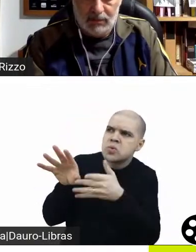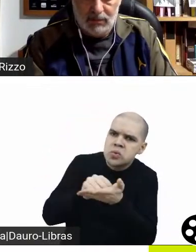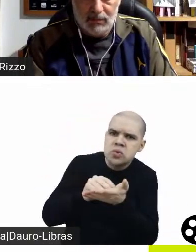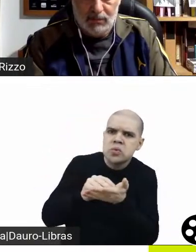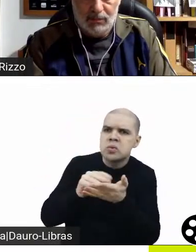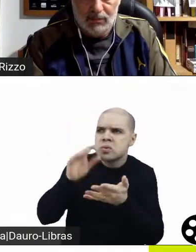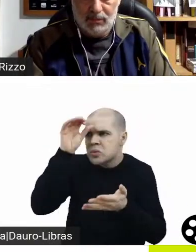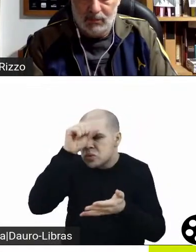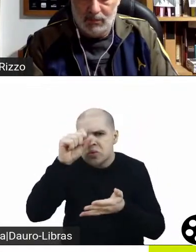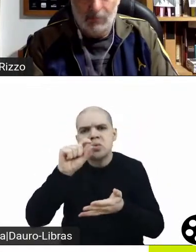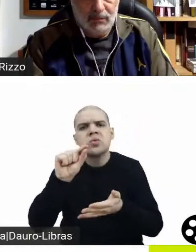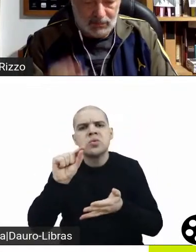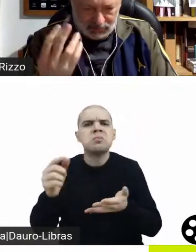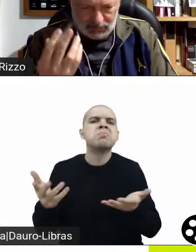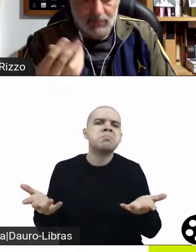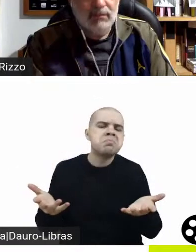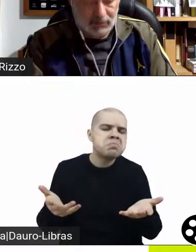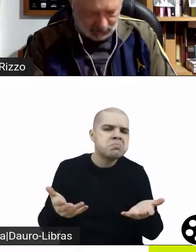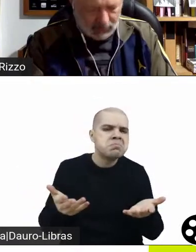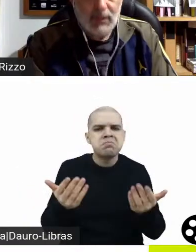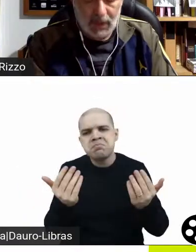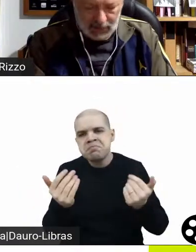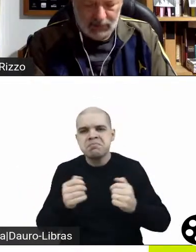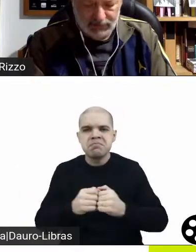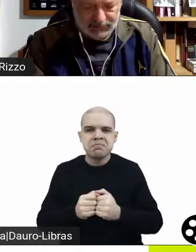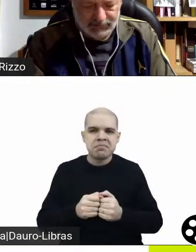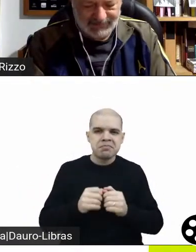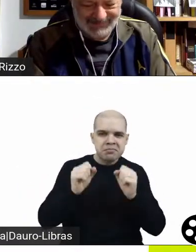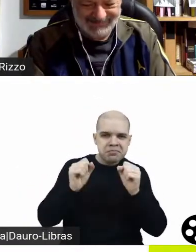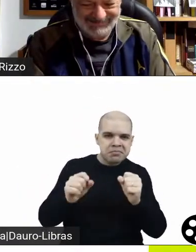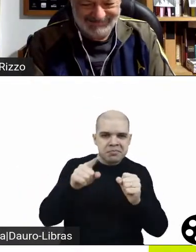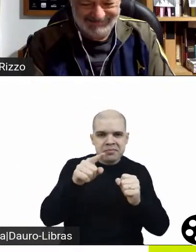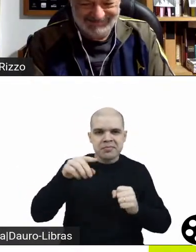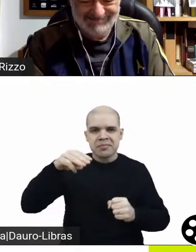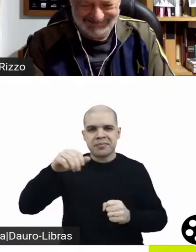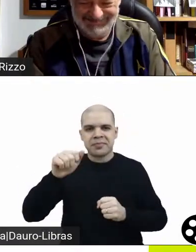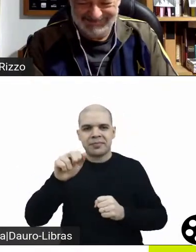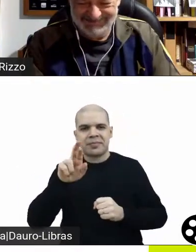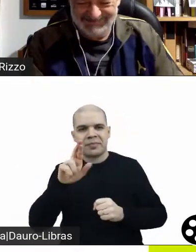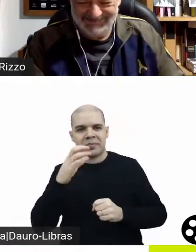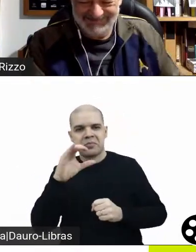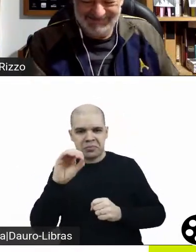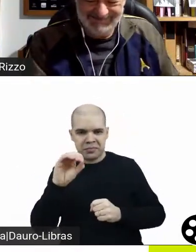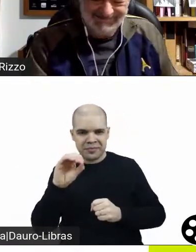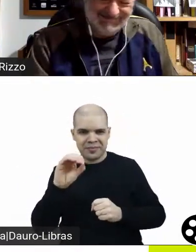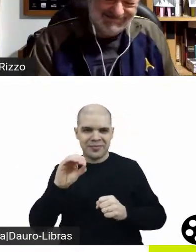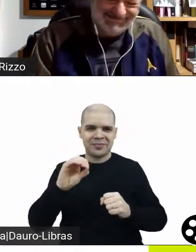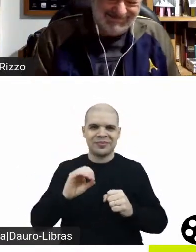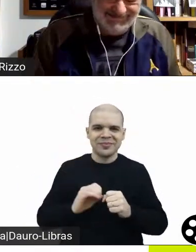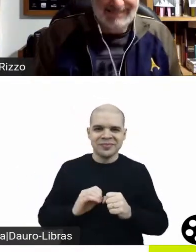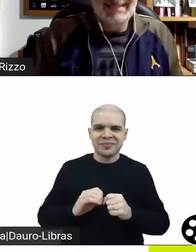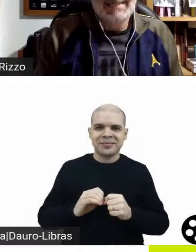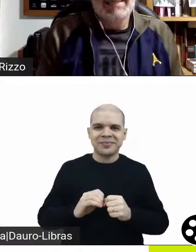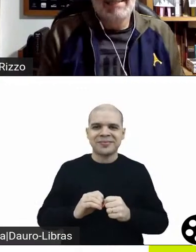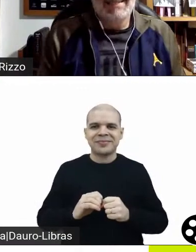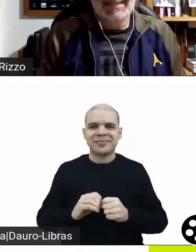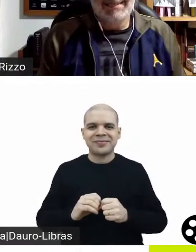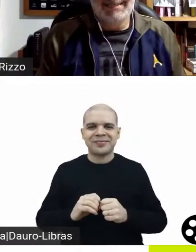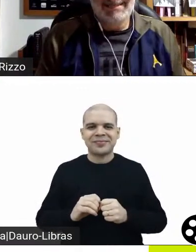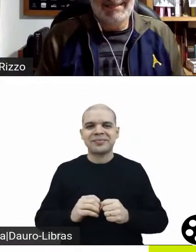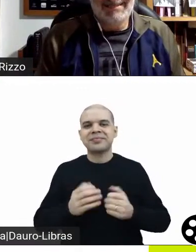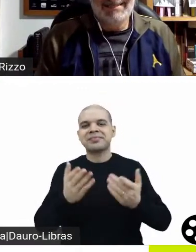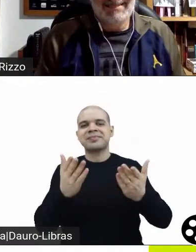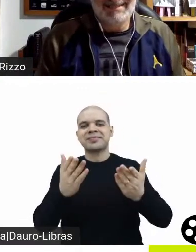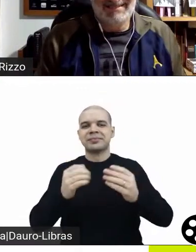Quer trocar? O Márcio começa, o Sérgio? É, eu ia começar agora até para descansar um pouco o Sérgio, mas eu acho